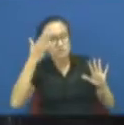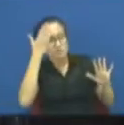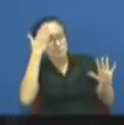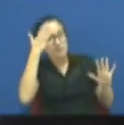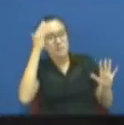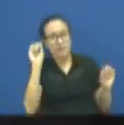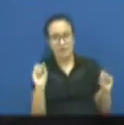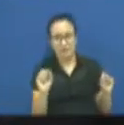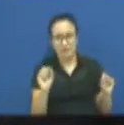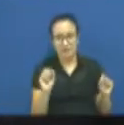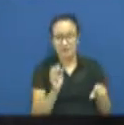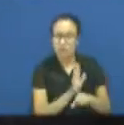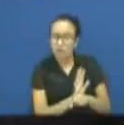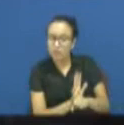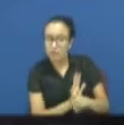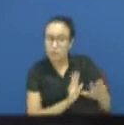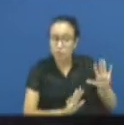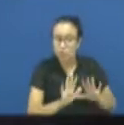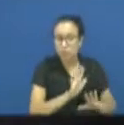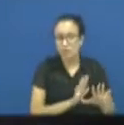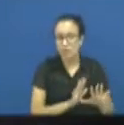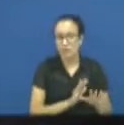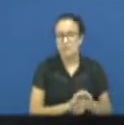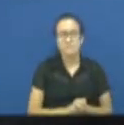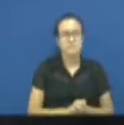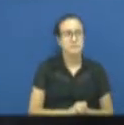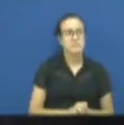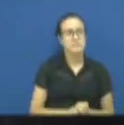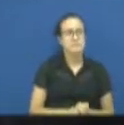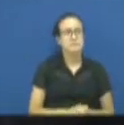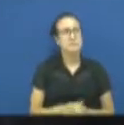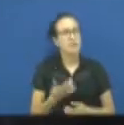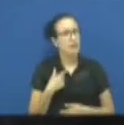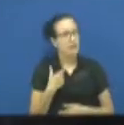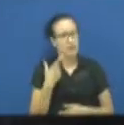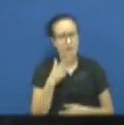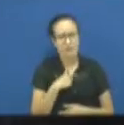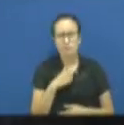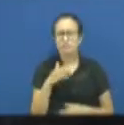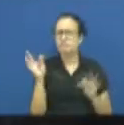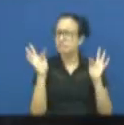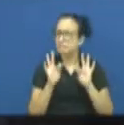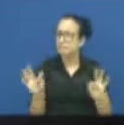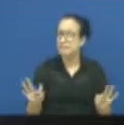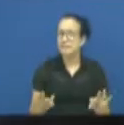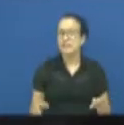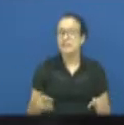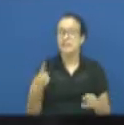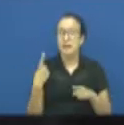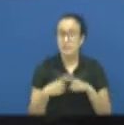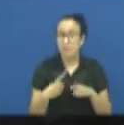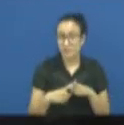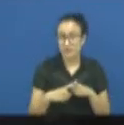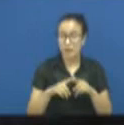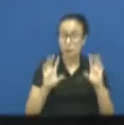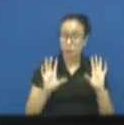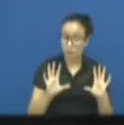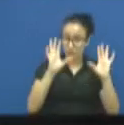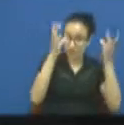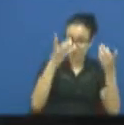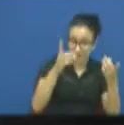traz usar essa tribuna. Será um evento dia todo. Nesse evento, feita, além de algumas